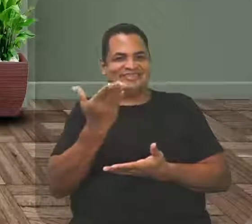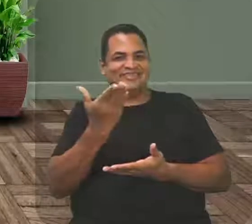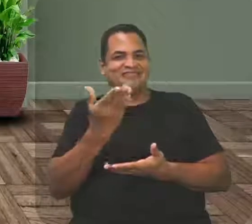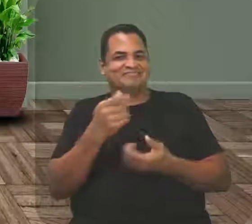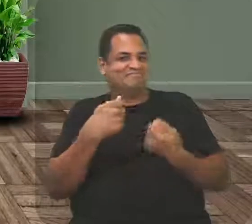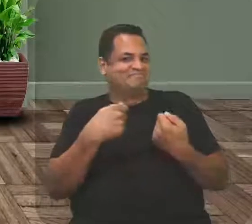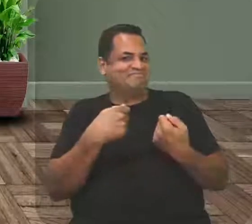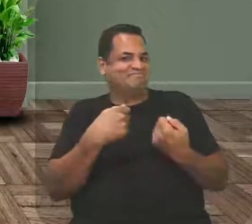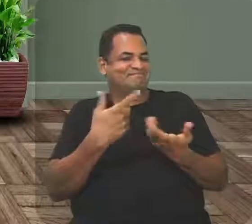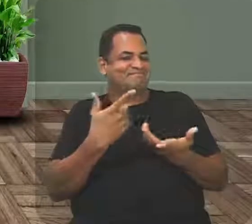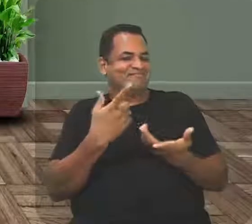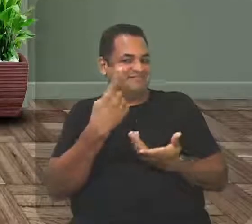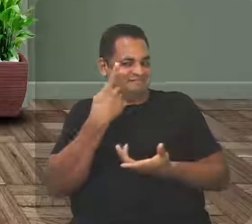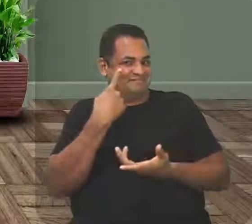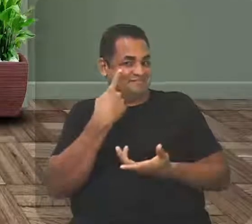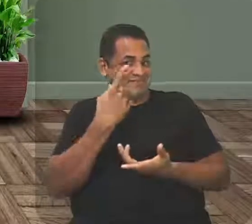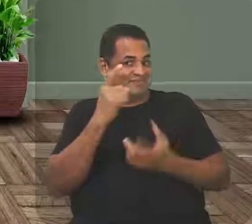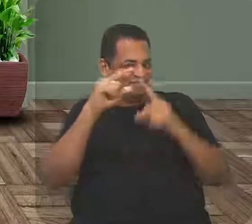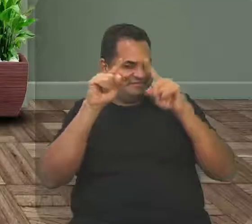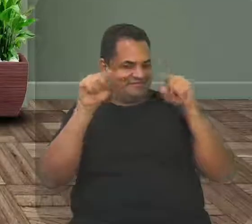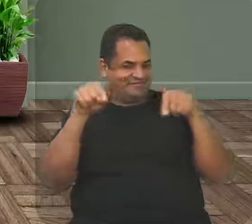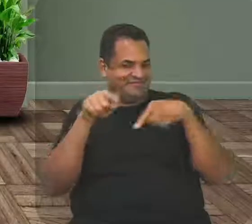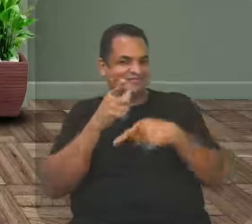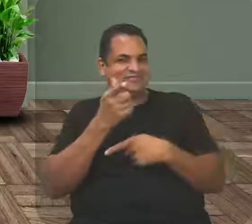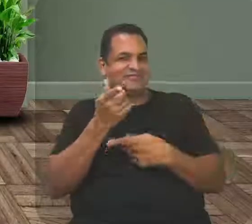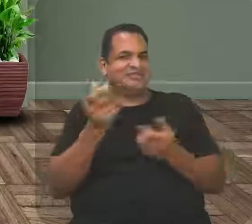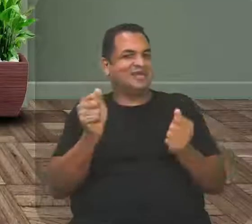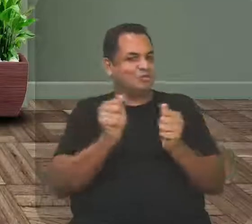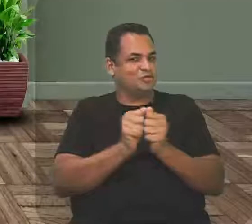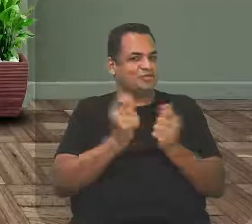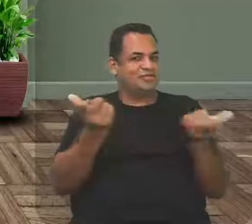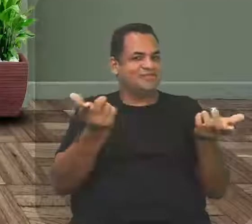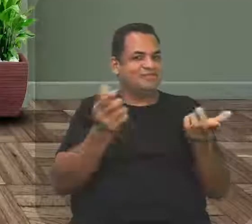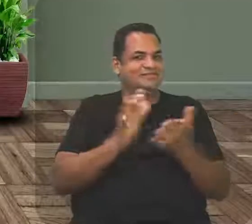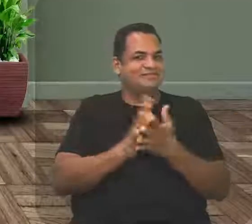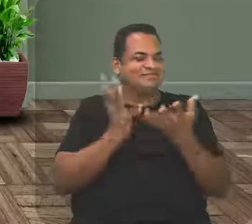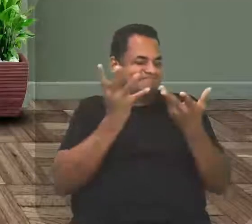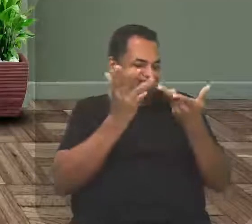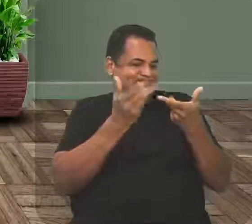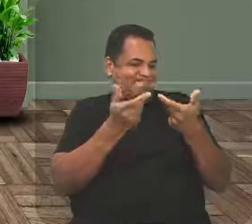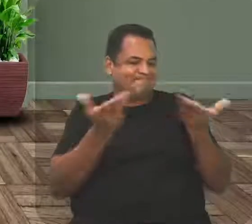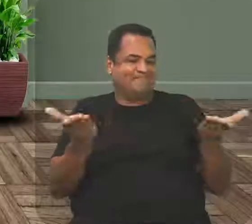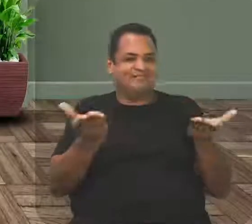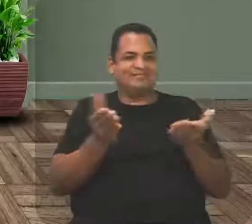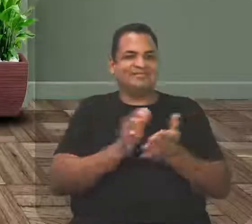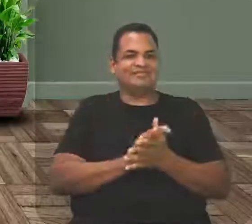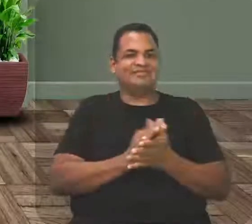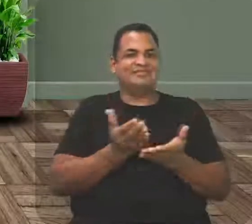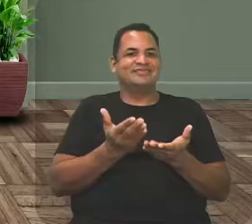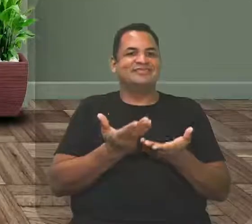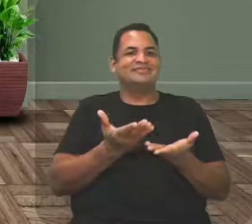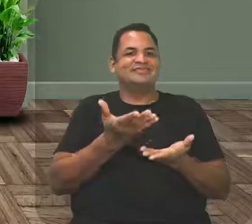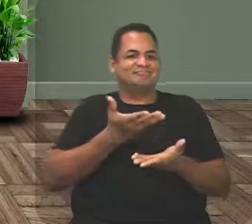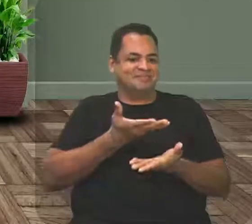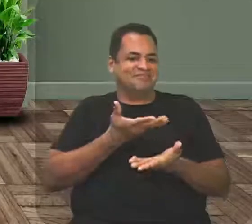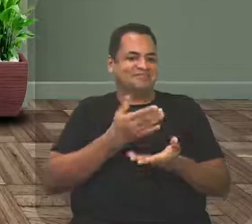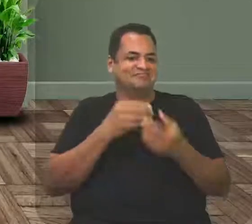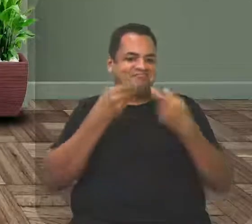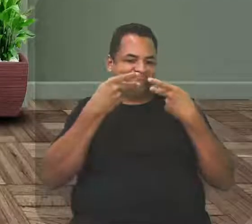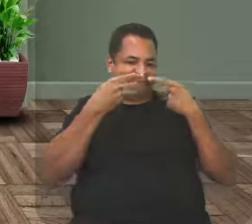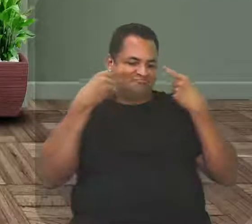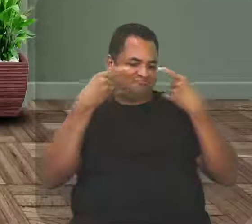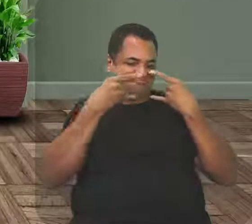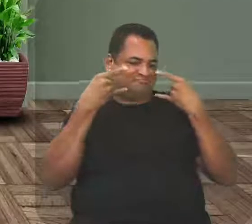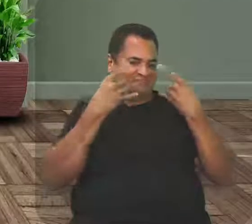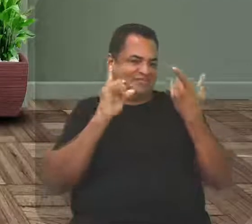também, do lado da Márcia e da Púria. Ia ficar maravilhoso, né? Queria estar sem máscara para vocês poderem ver minha